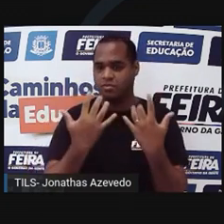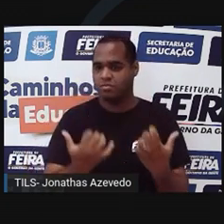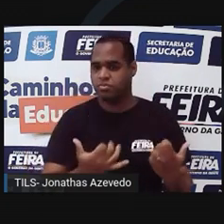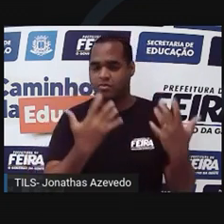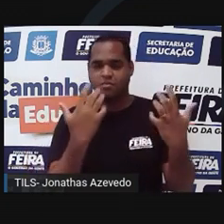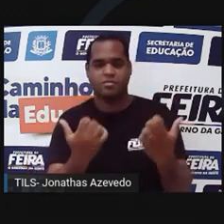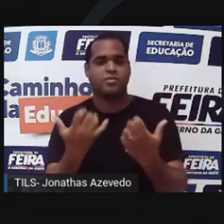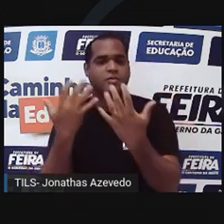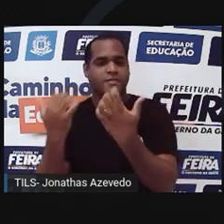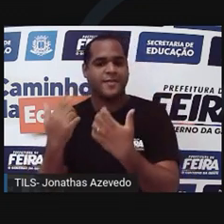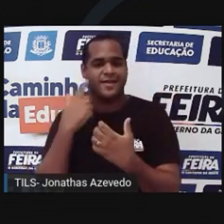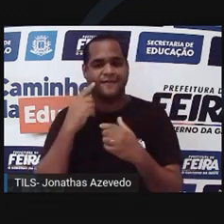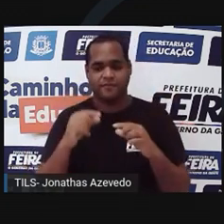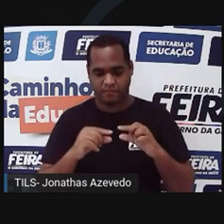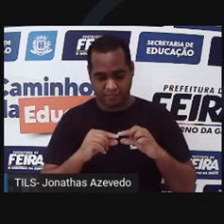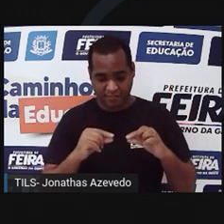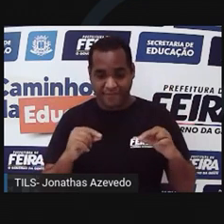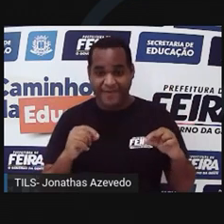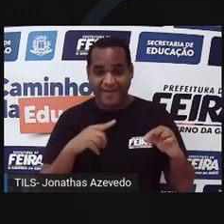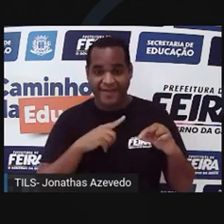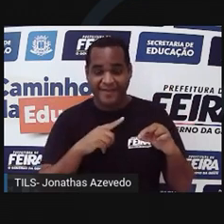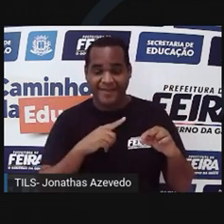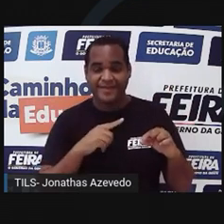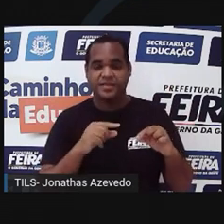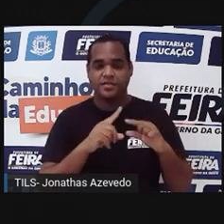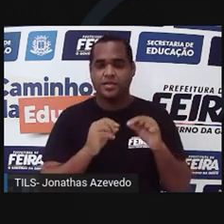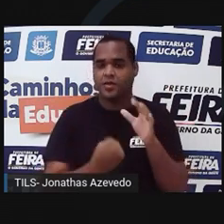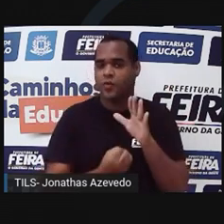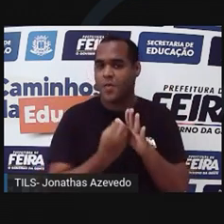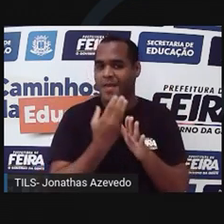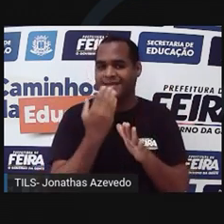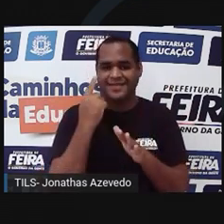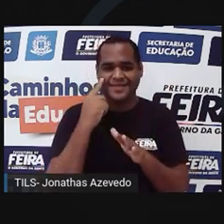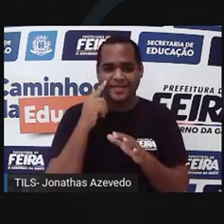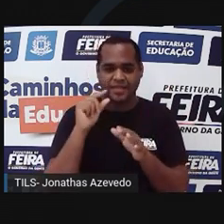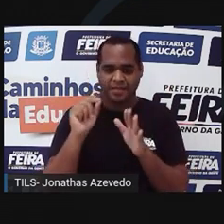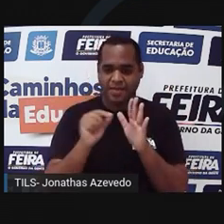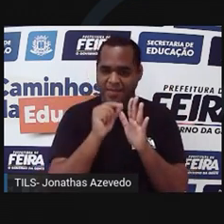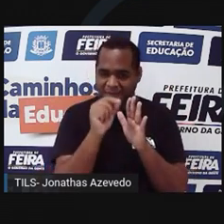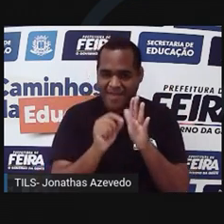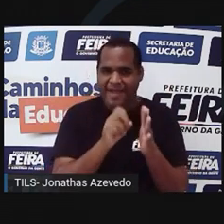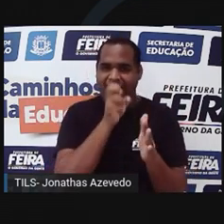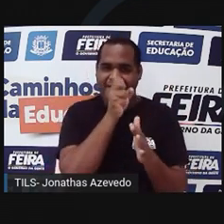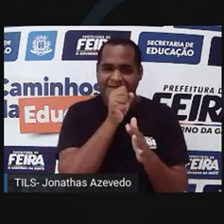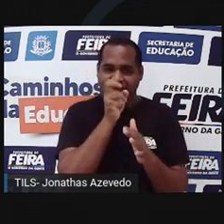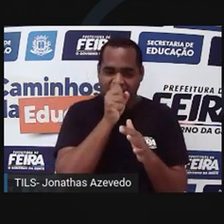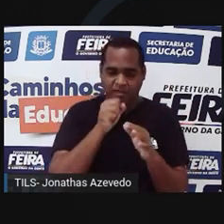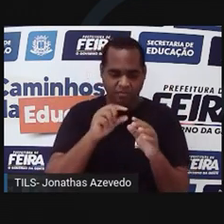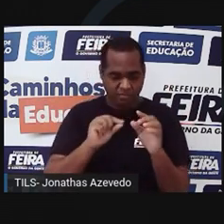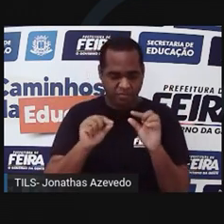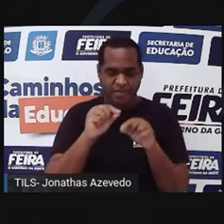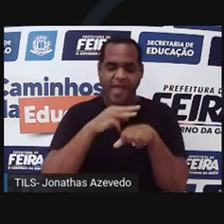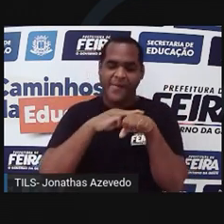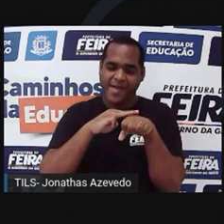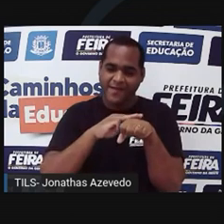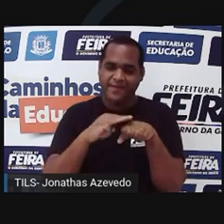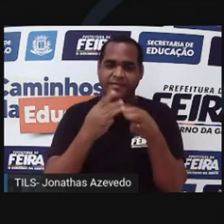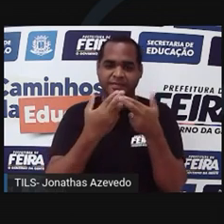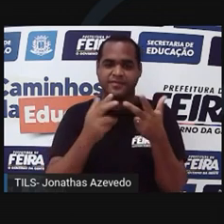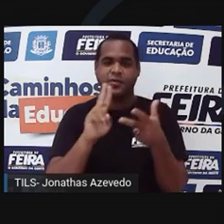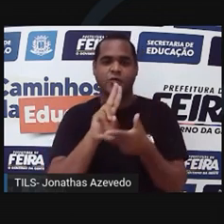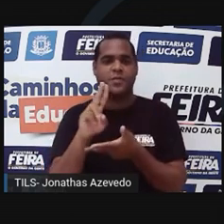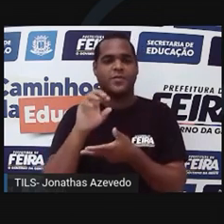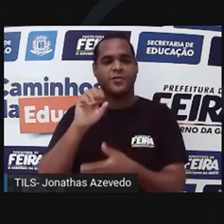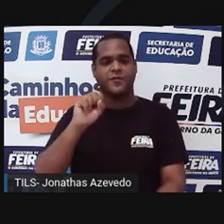vai ver que na parte de baixo da folha vai começar a surgir esses pontinhos alaranjados e marrons. Eles têm nome de